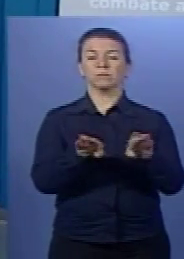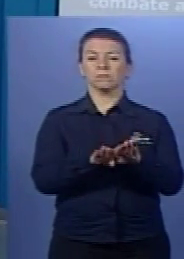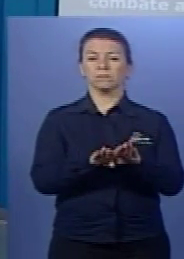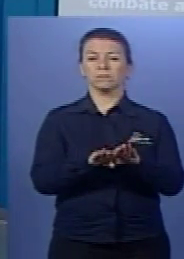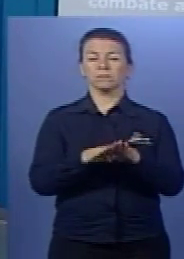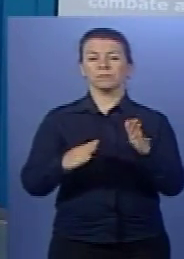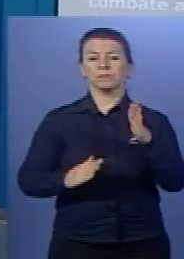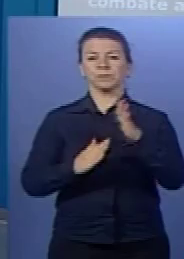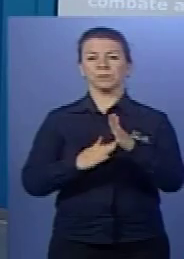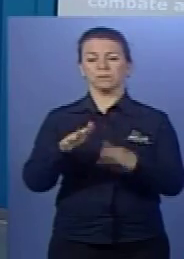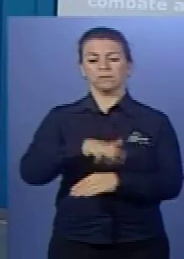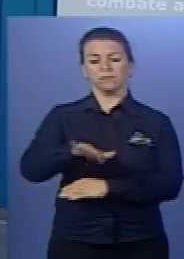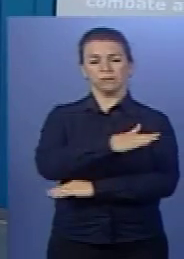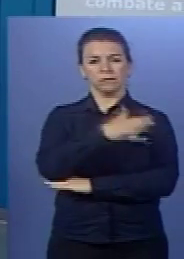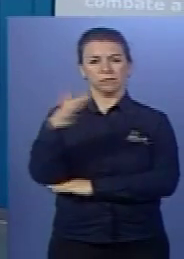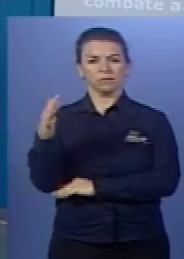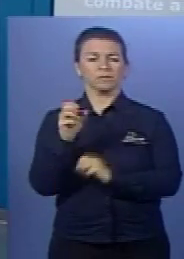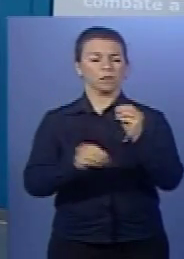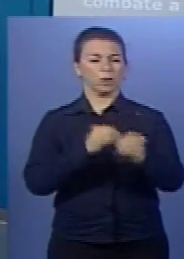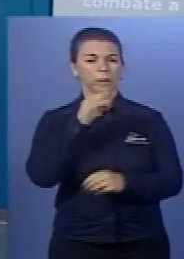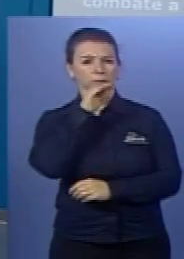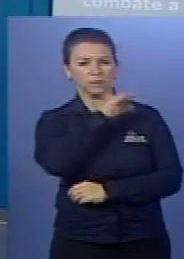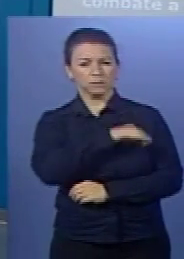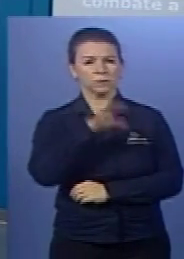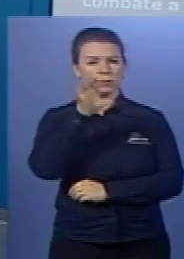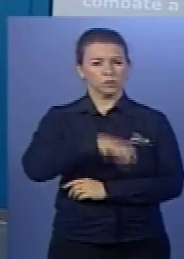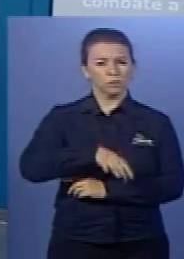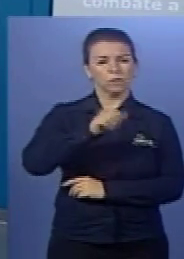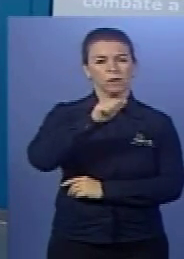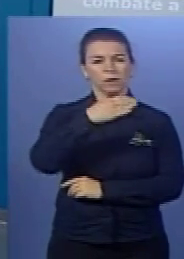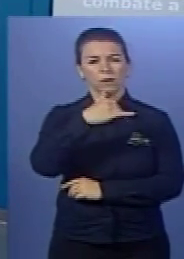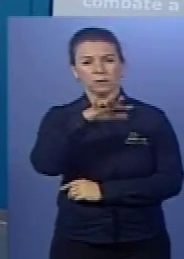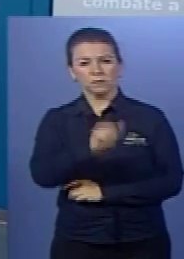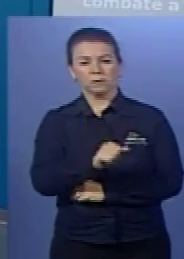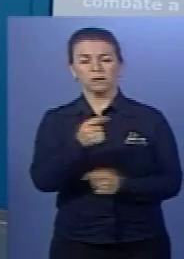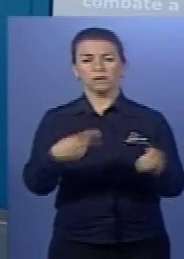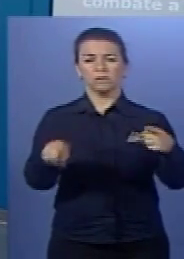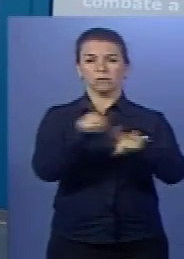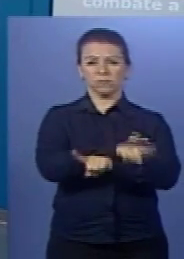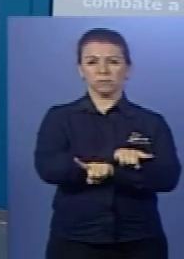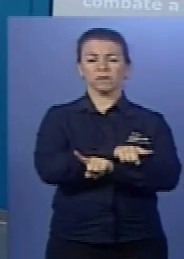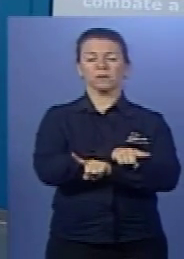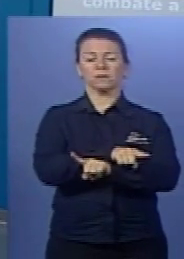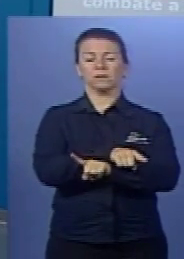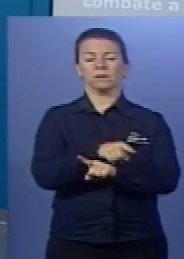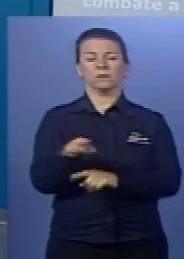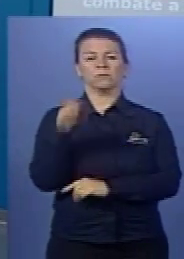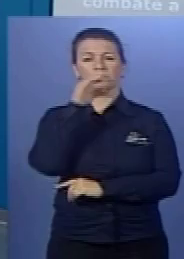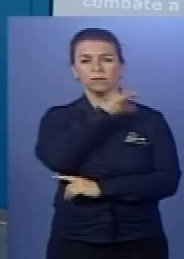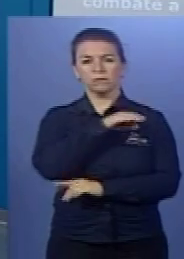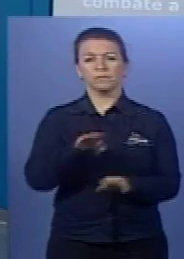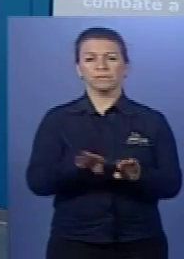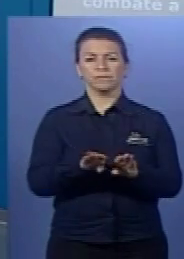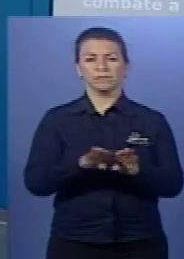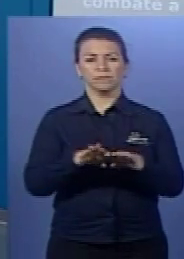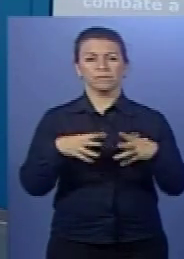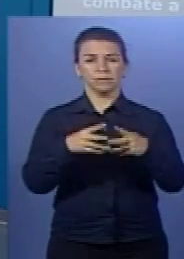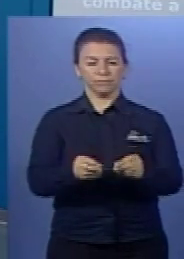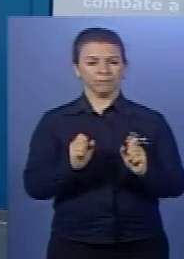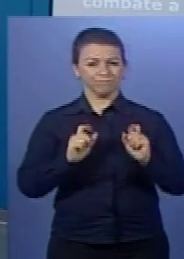impacto ambiental, como aquecimento, chuva ácida, inversão térmica, processo de eutrofização.